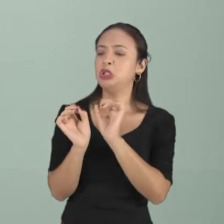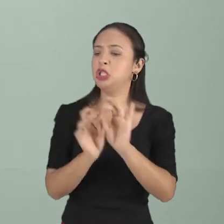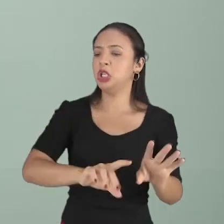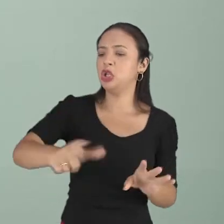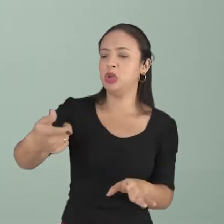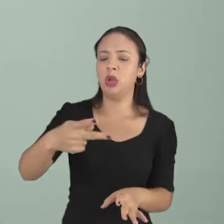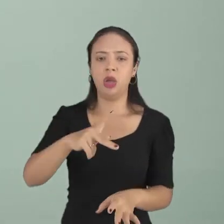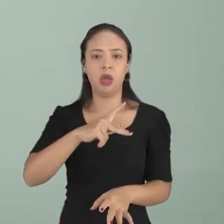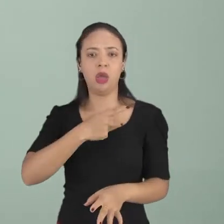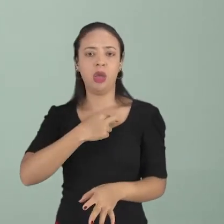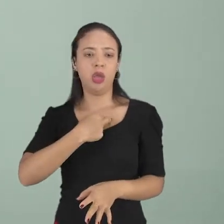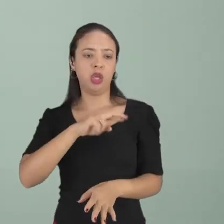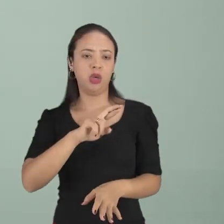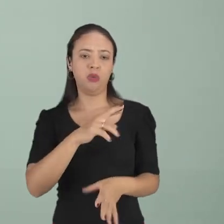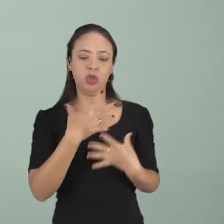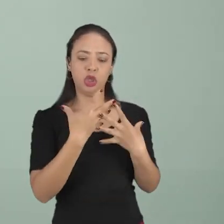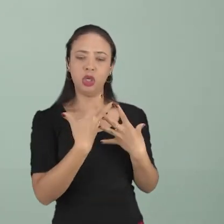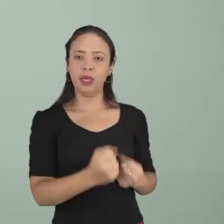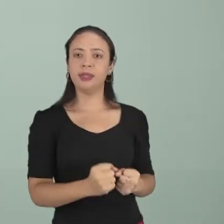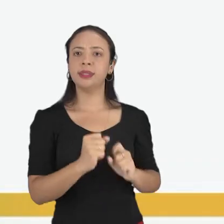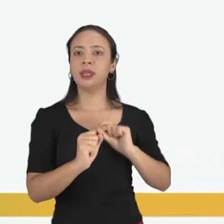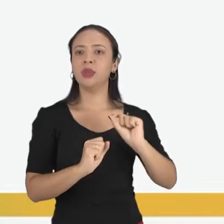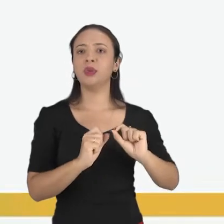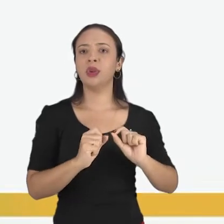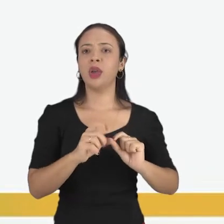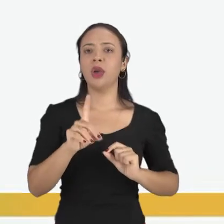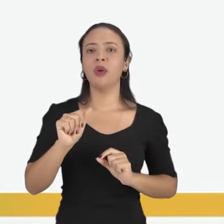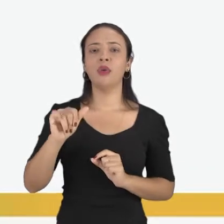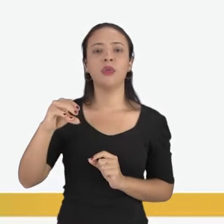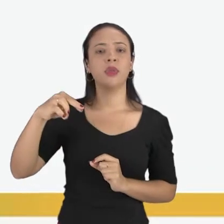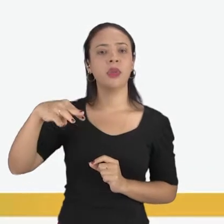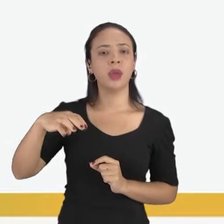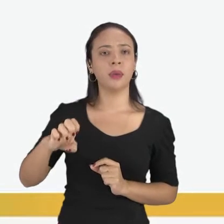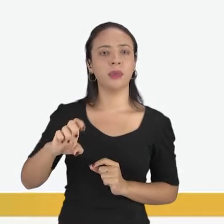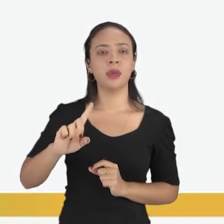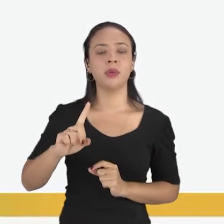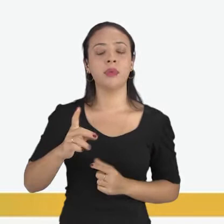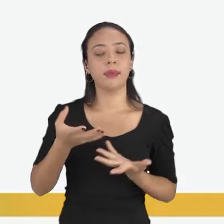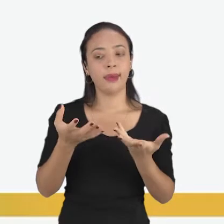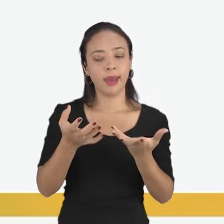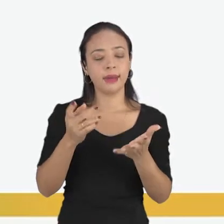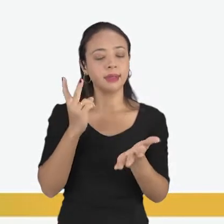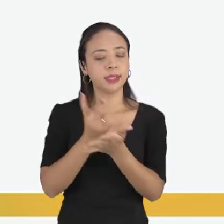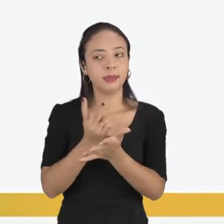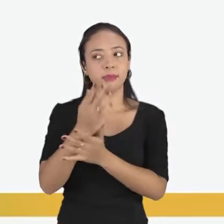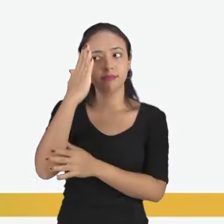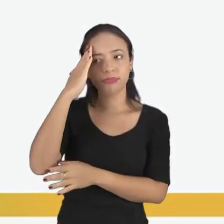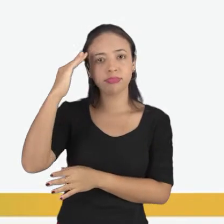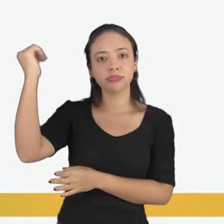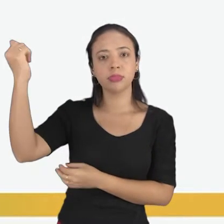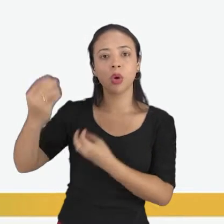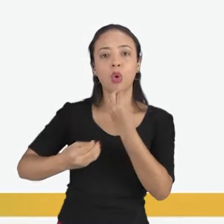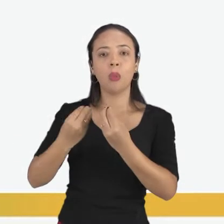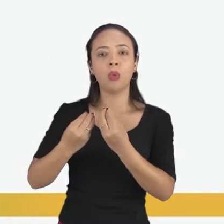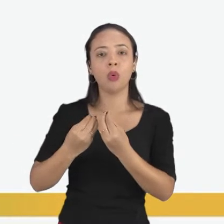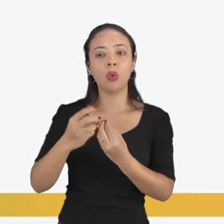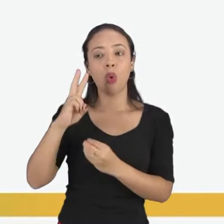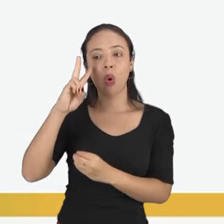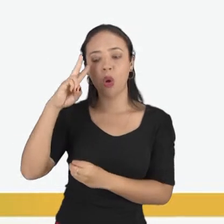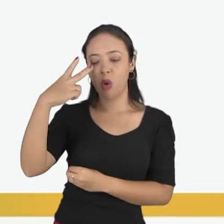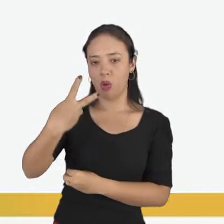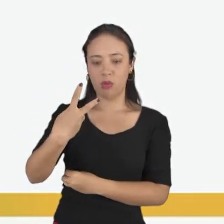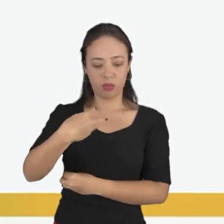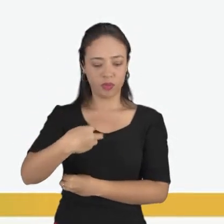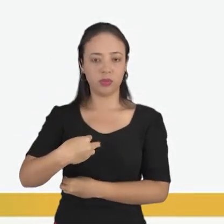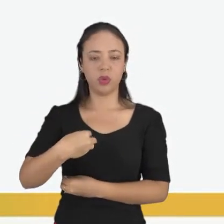não praticam o proselitismo, buscam obter sabedoria por meio do autoconhecimento. Como é que é a comunicação